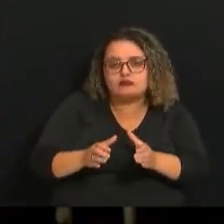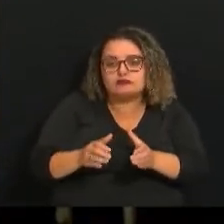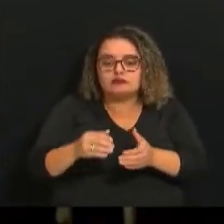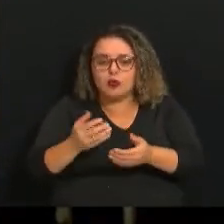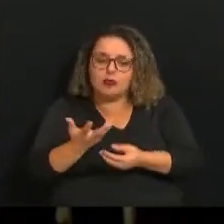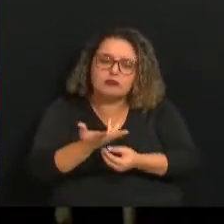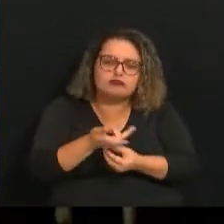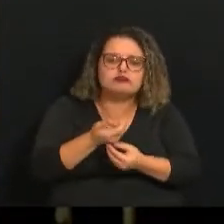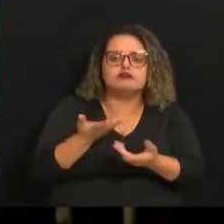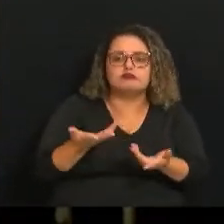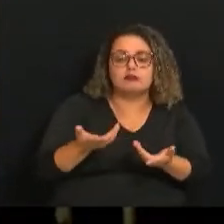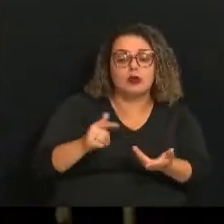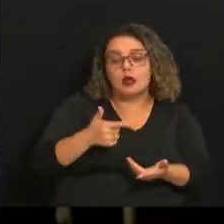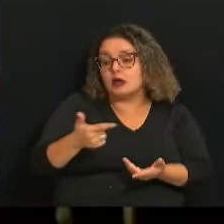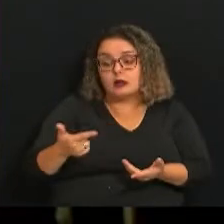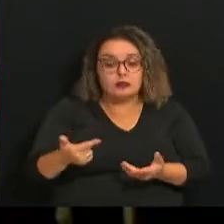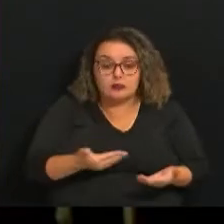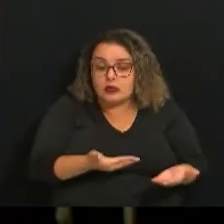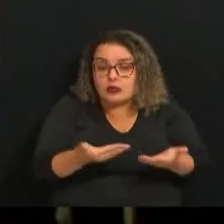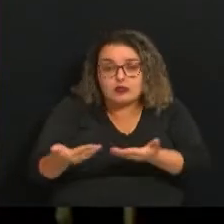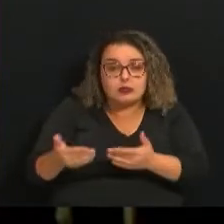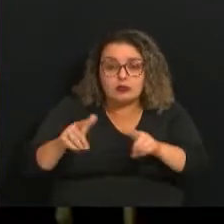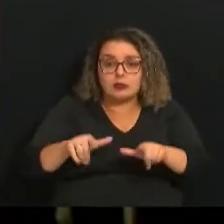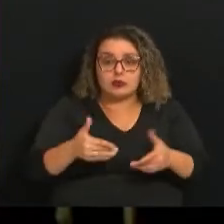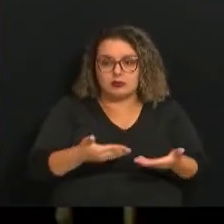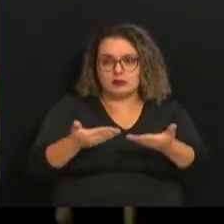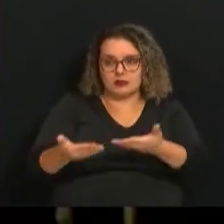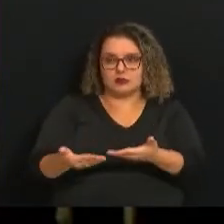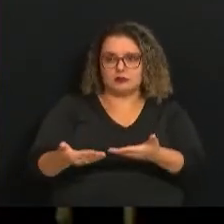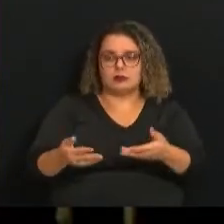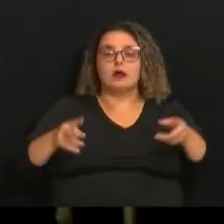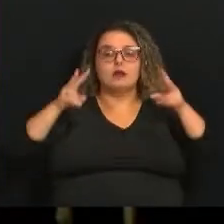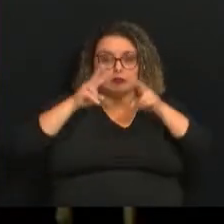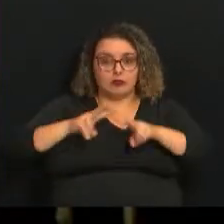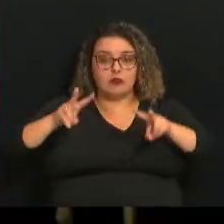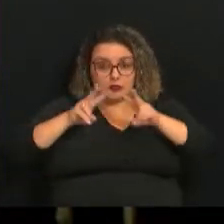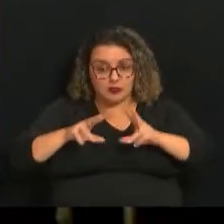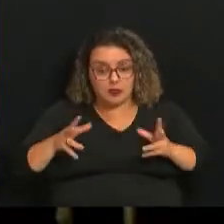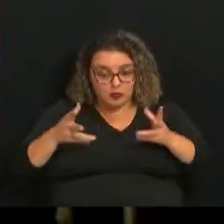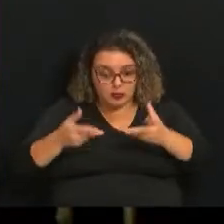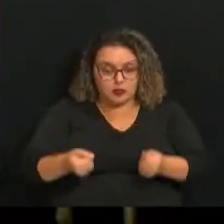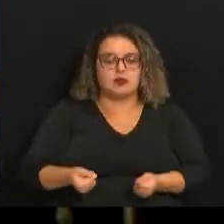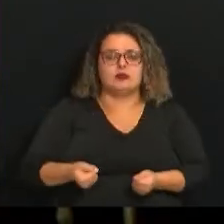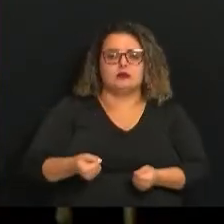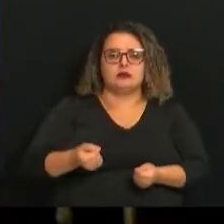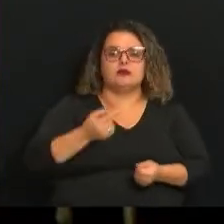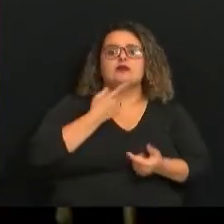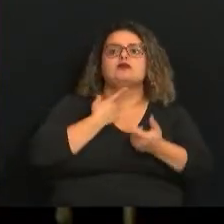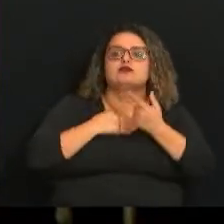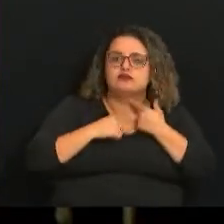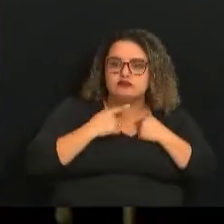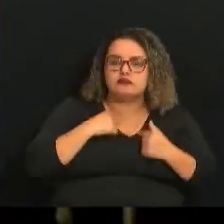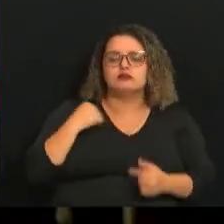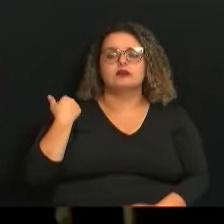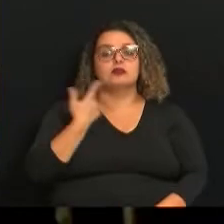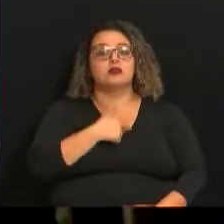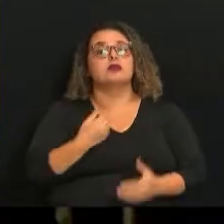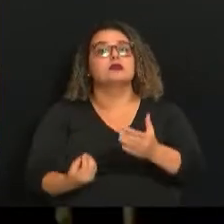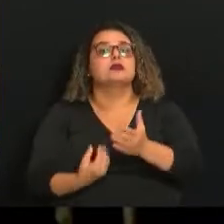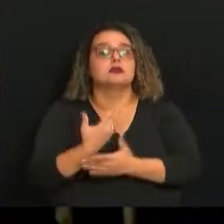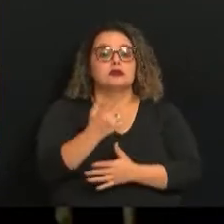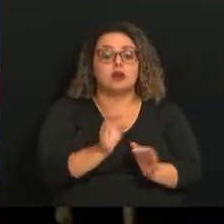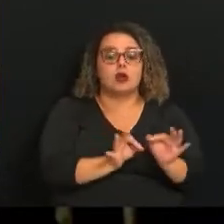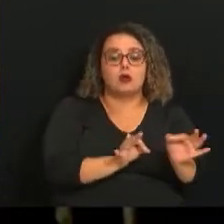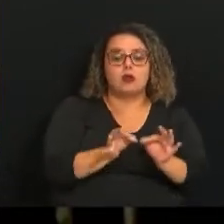o espaço para expor esse trabalho. Então, visando toda essa necessidade, a gente criou o projeto de mulheres